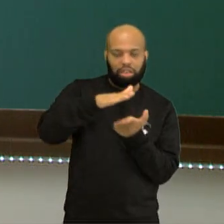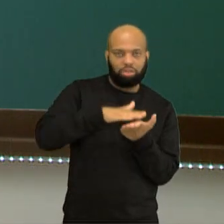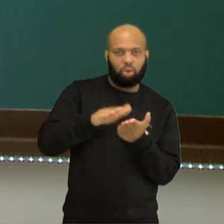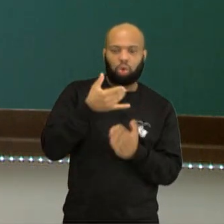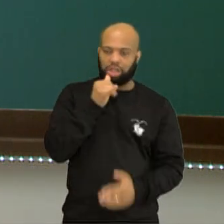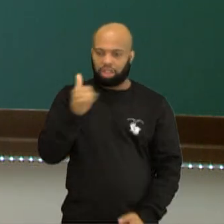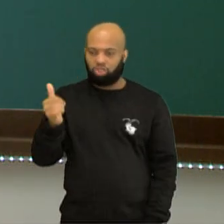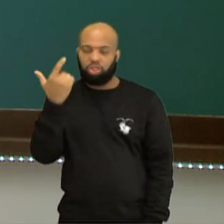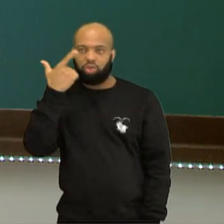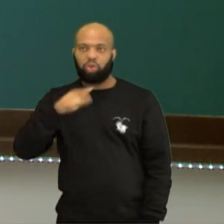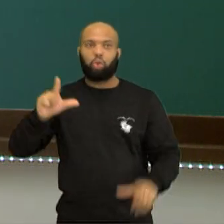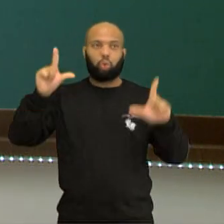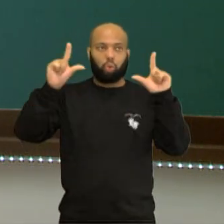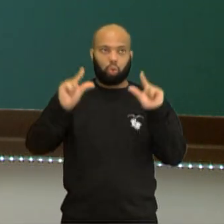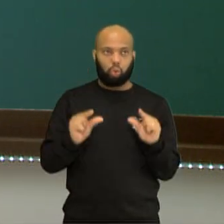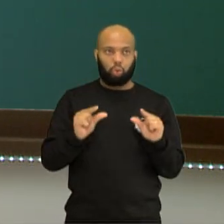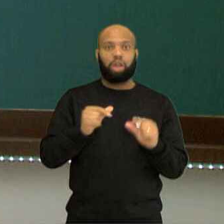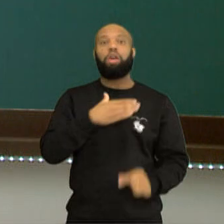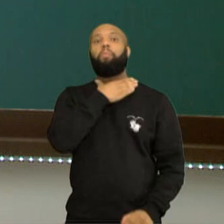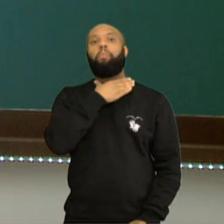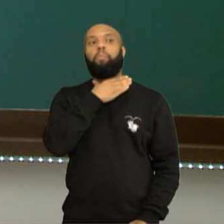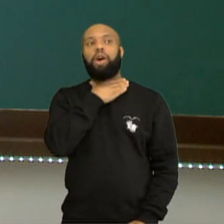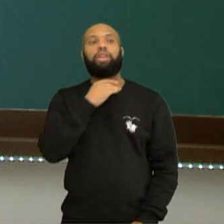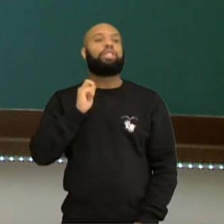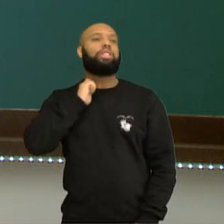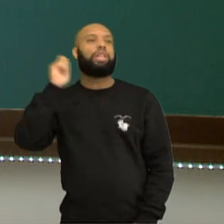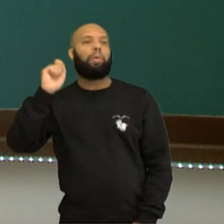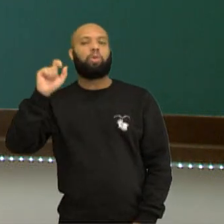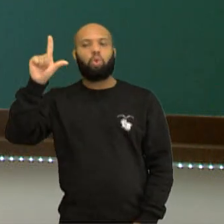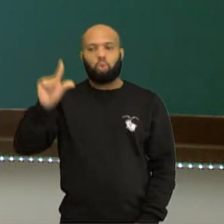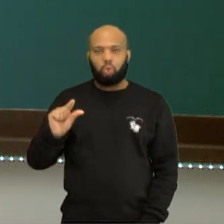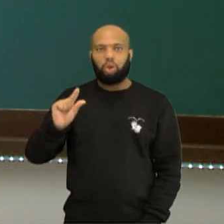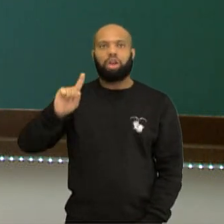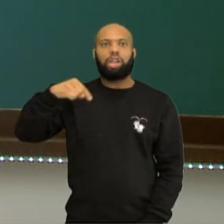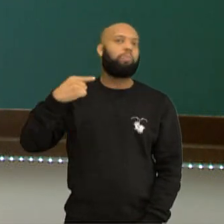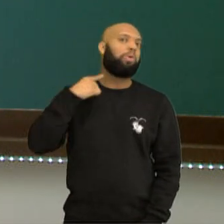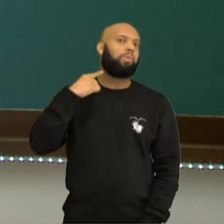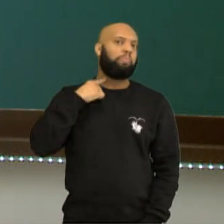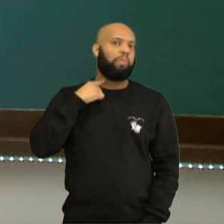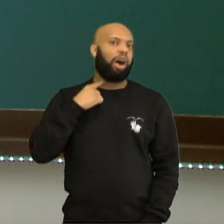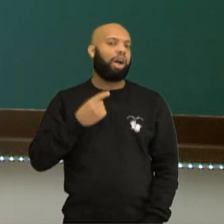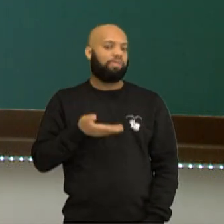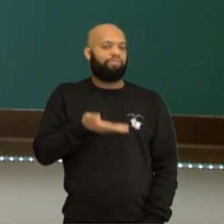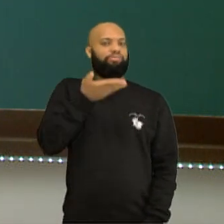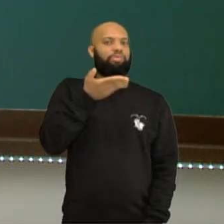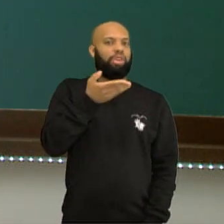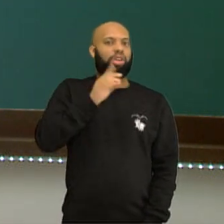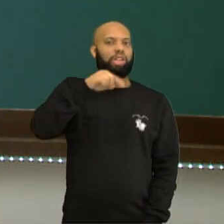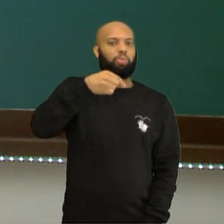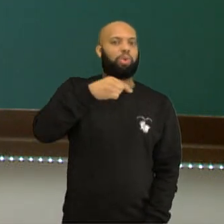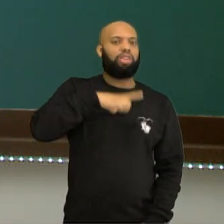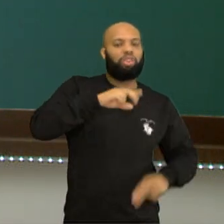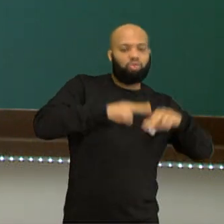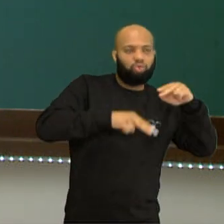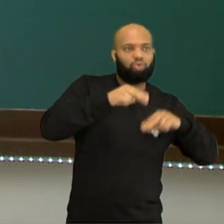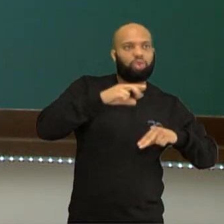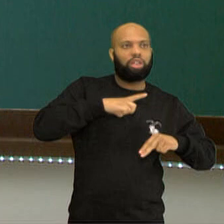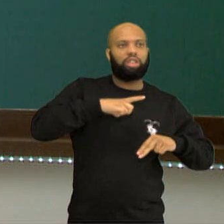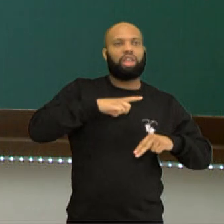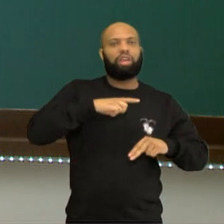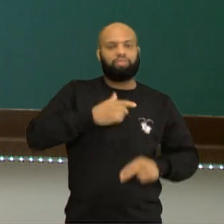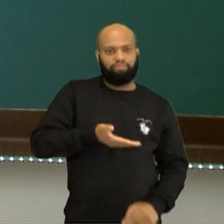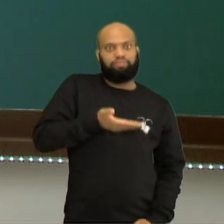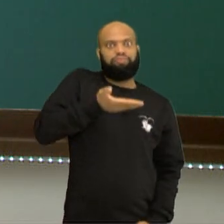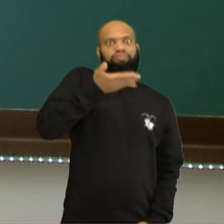conseguiu reduzir lá no mês de março. Para abril, caiu um pouquinho. Para maio, já subiu mais um pouco. Para junho, teve um crescimento